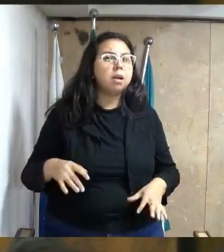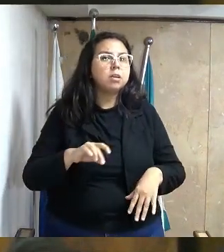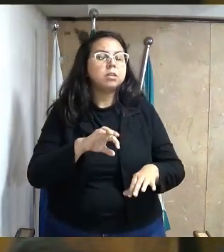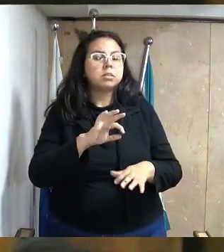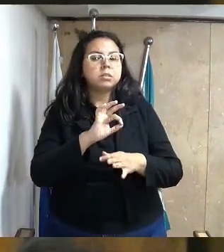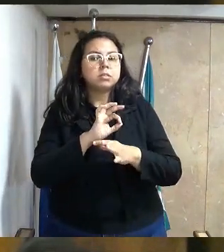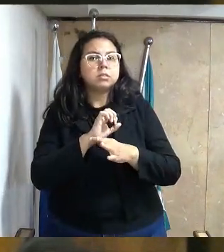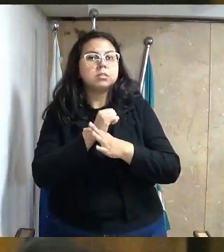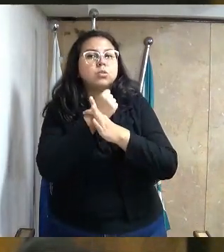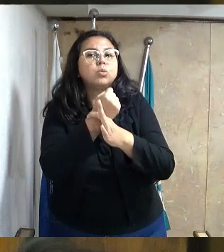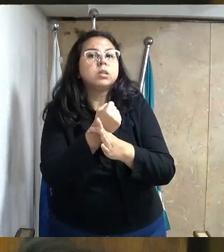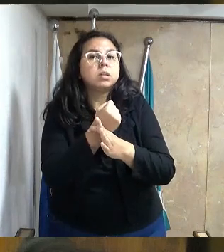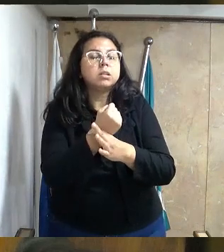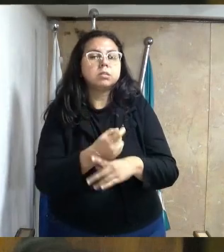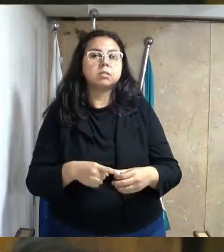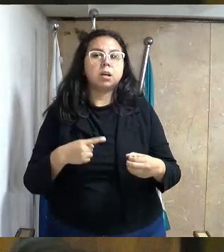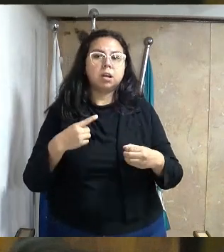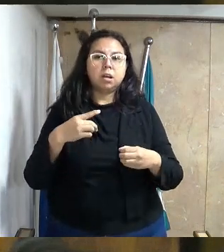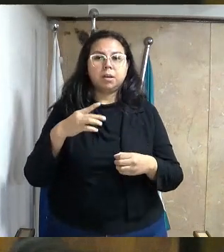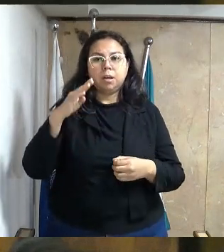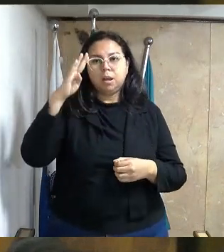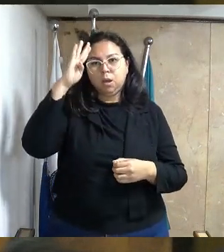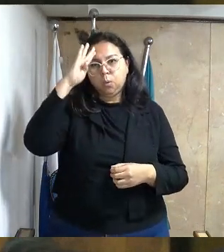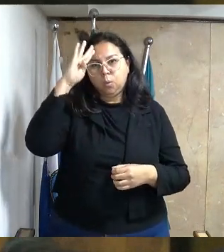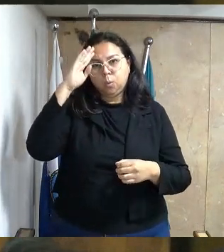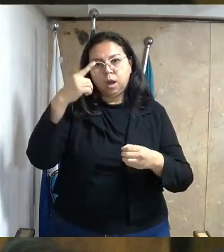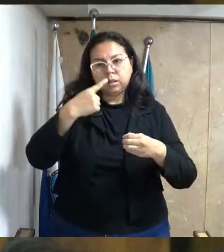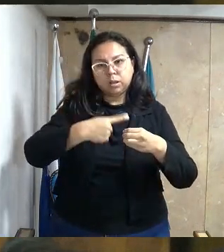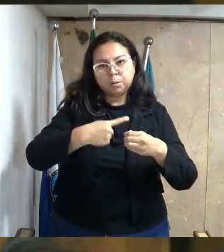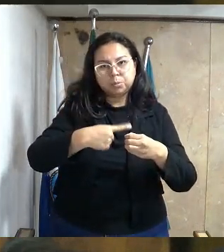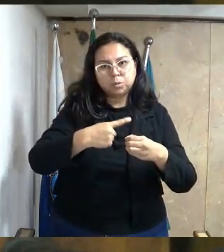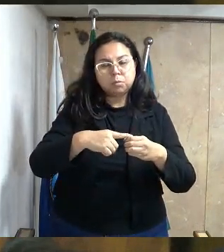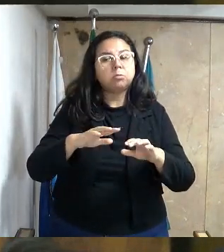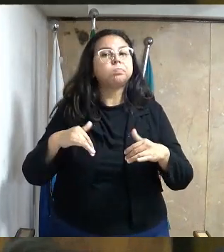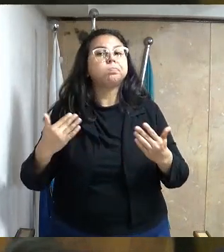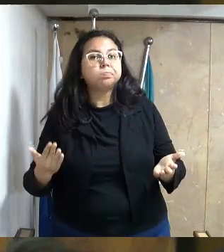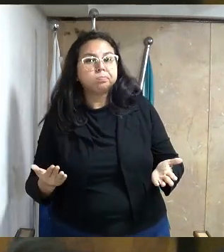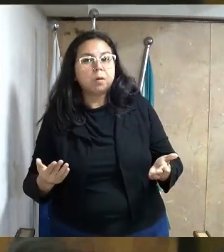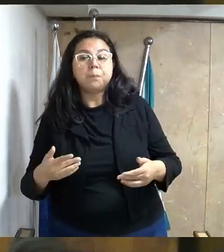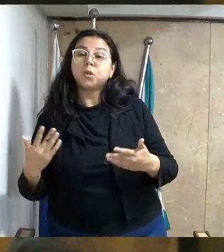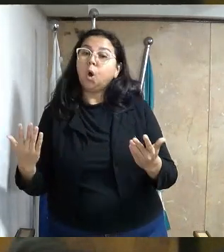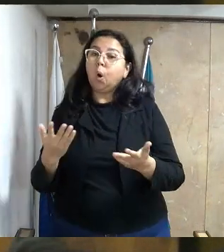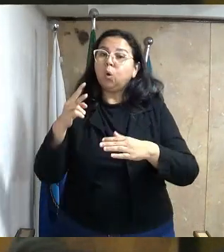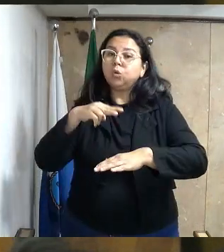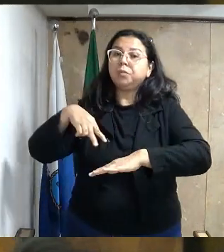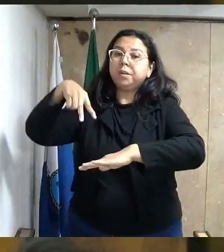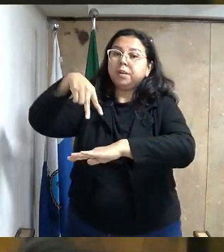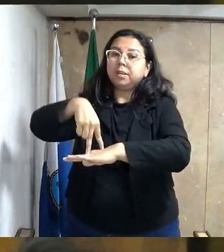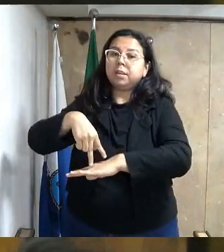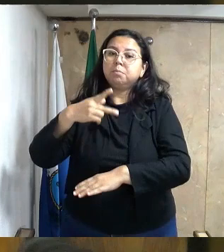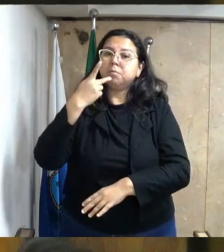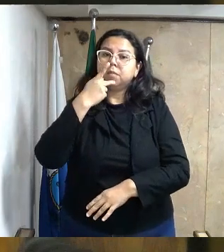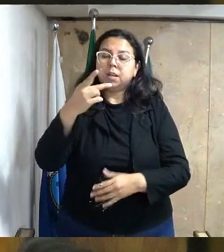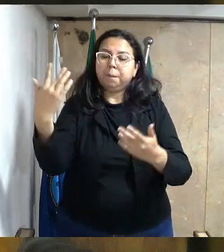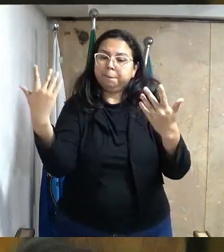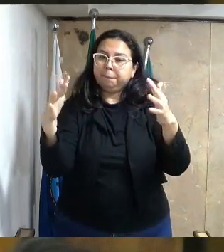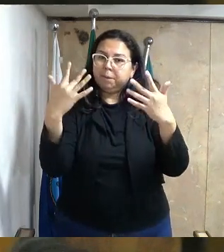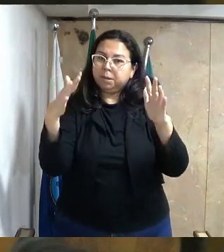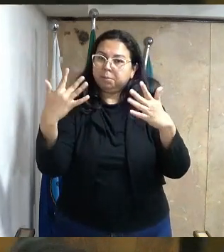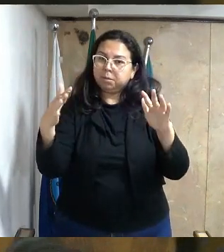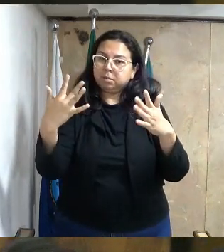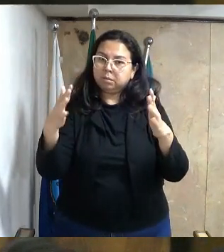Cadê a guarda municipal? E hoje eu subo essa tribuna para parabenizar ao comandante do